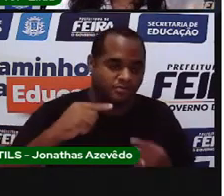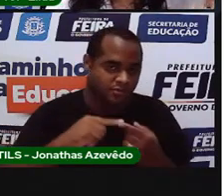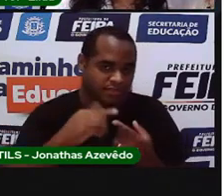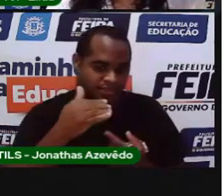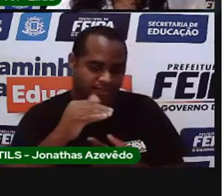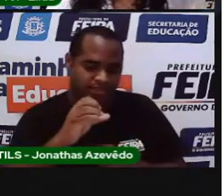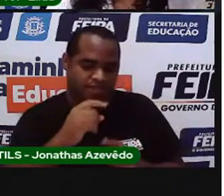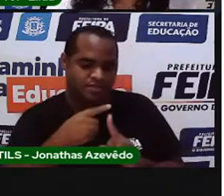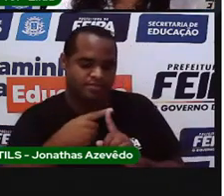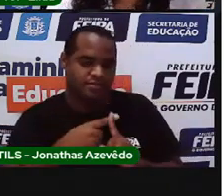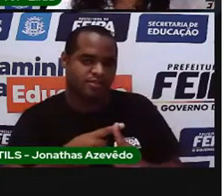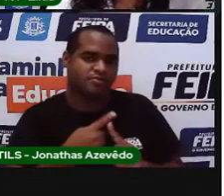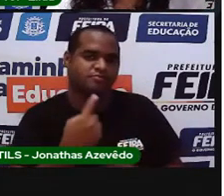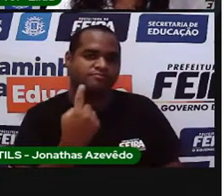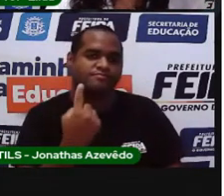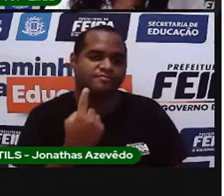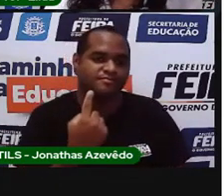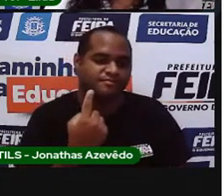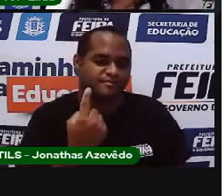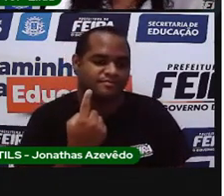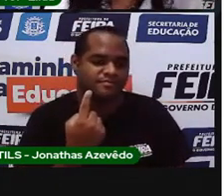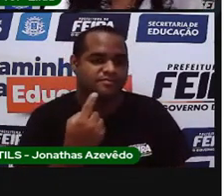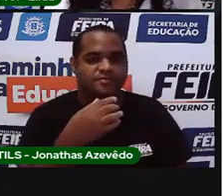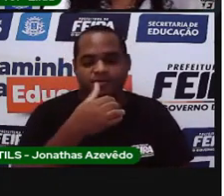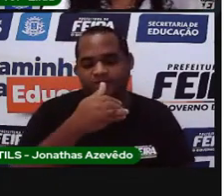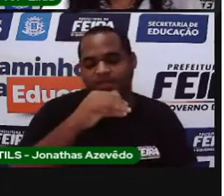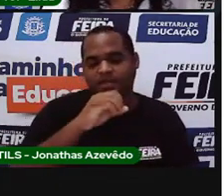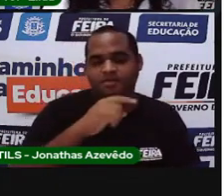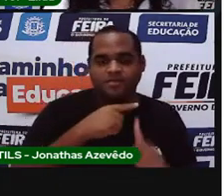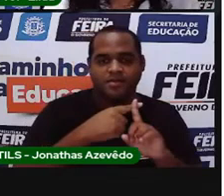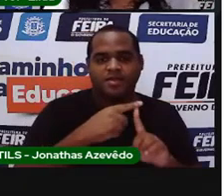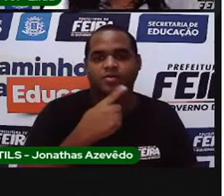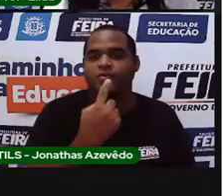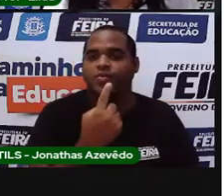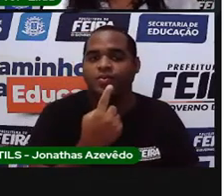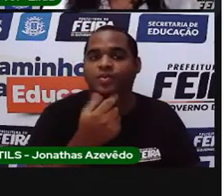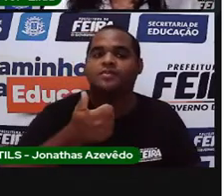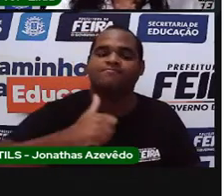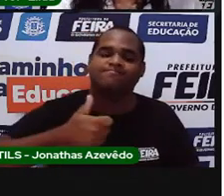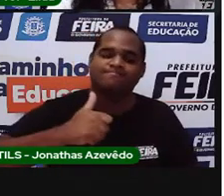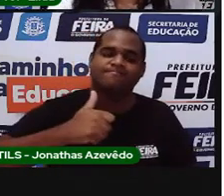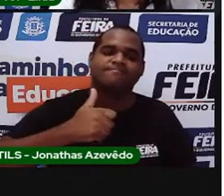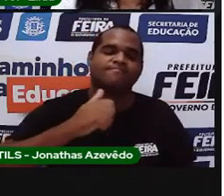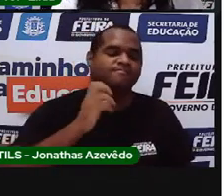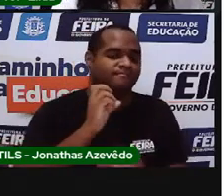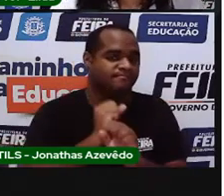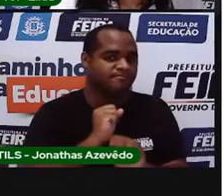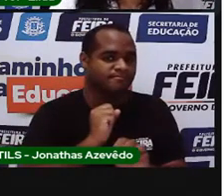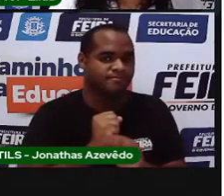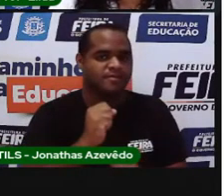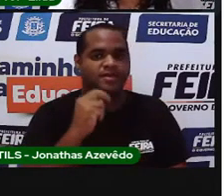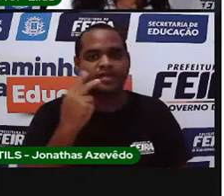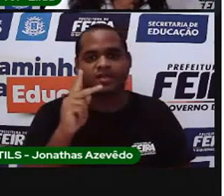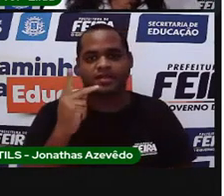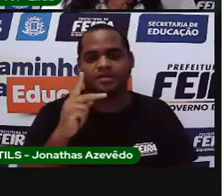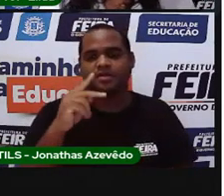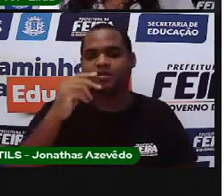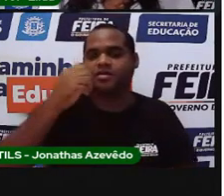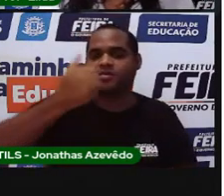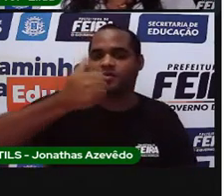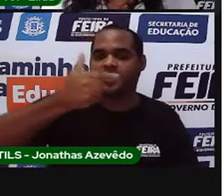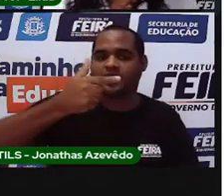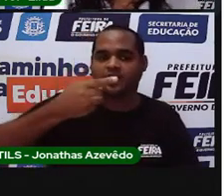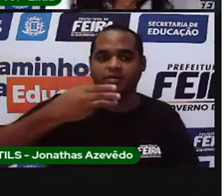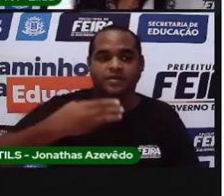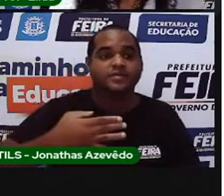mais um. Dez mais um é onze no número ordinal, que